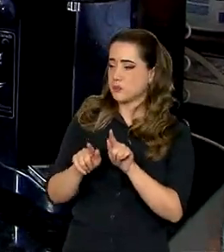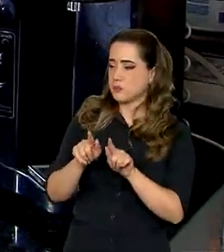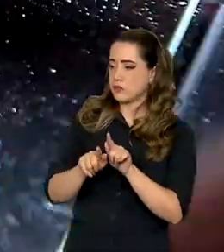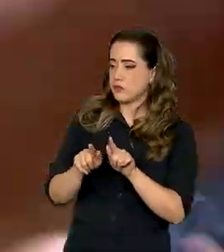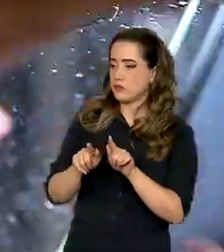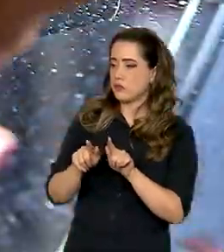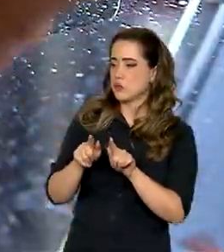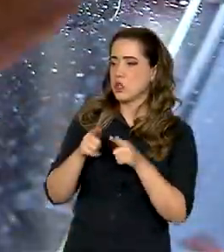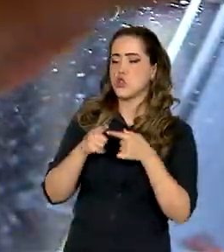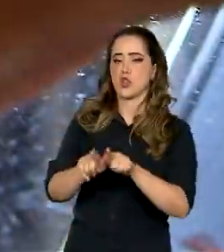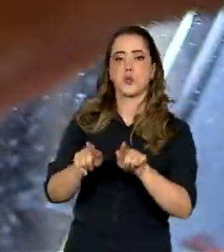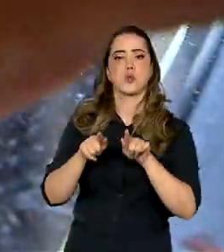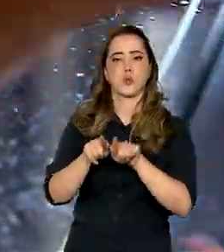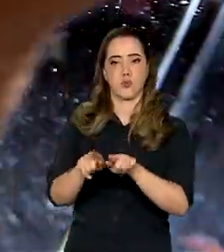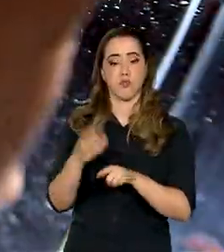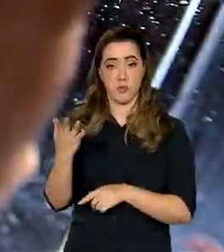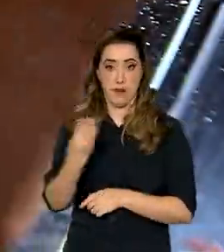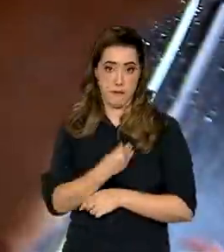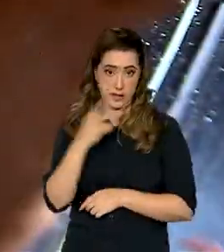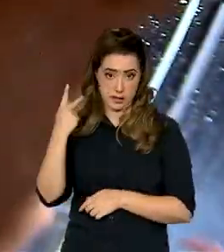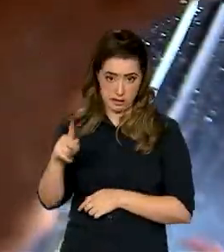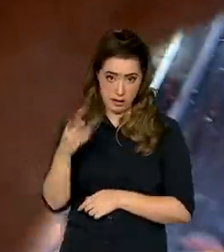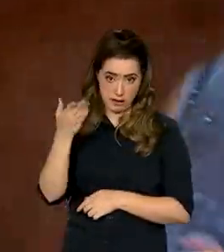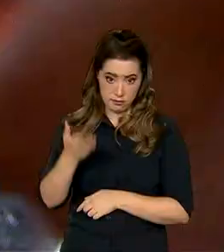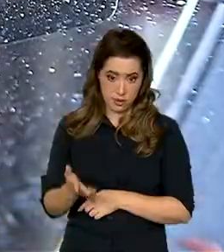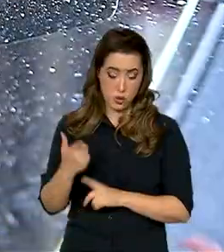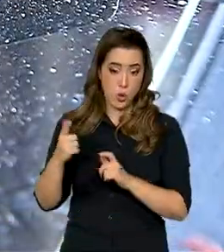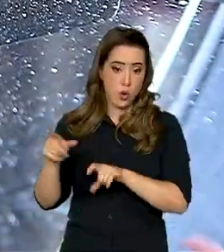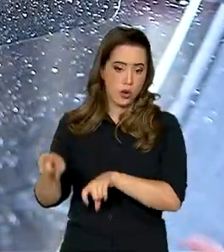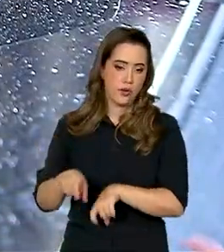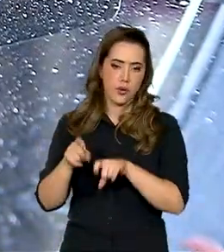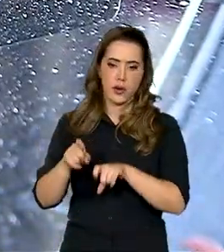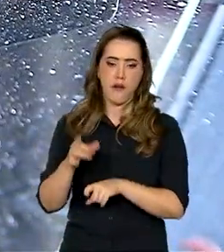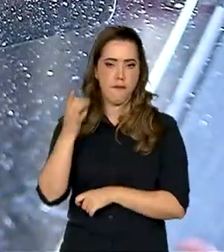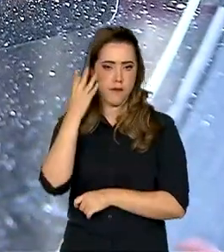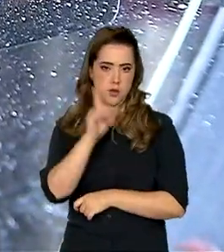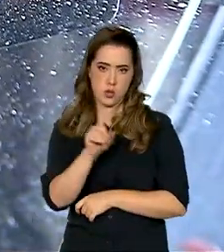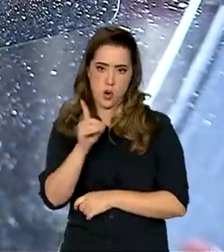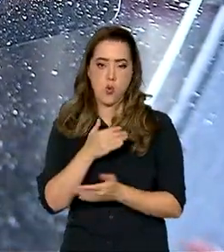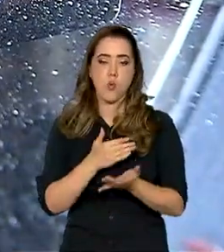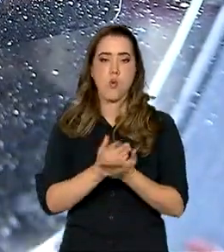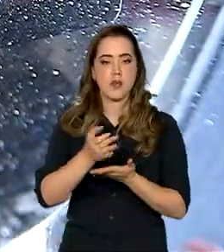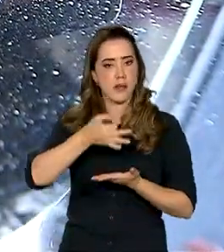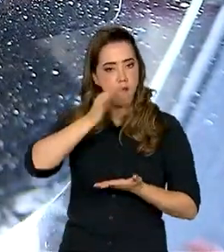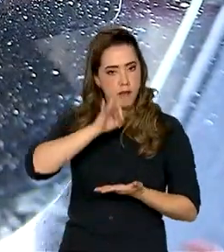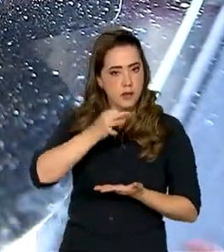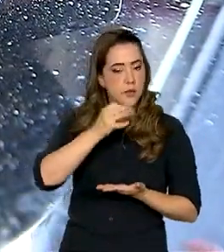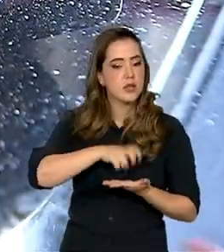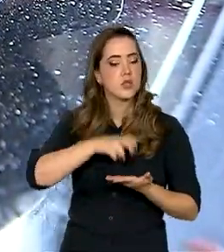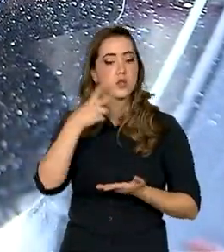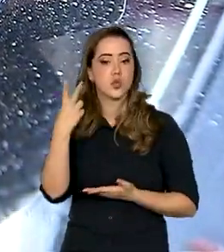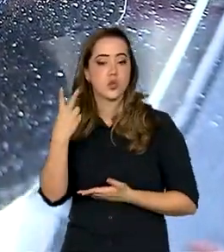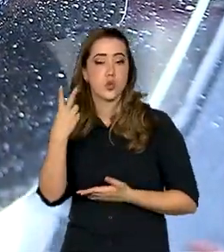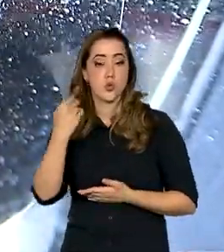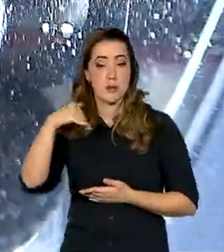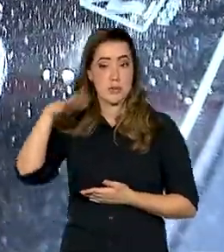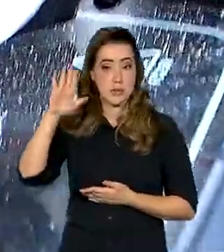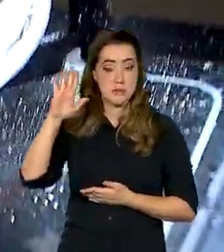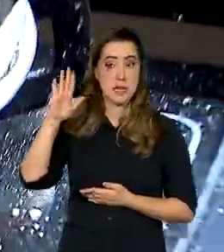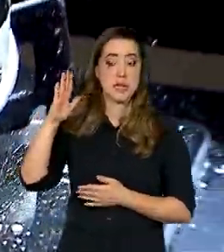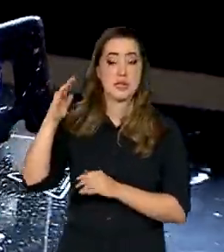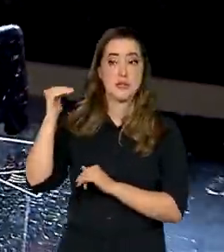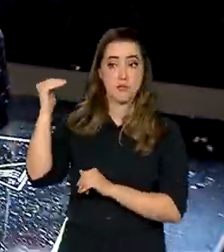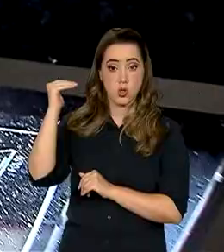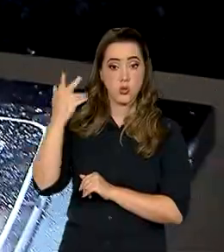zona rural não é nada fácil. O dia começa cedo com o café da manhã na mesa para as duas mais velhas que